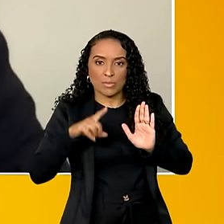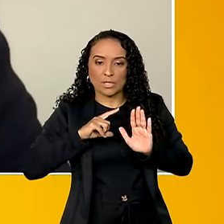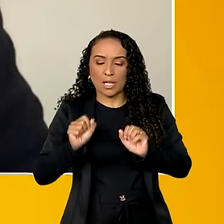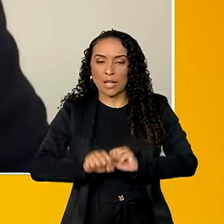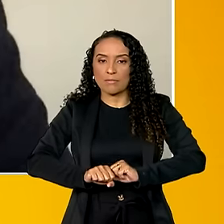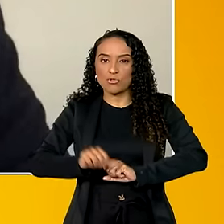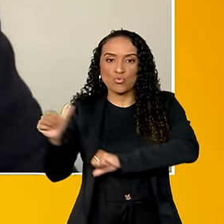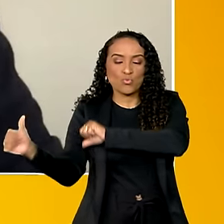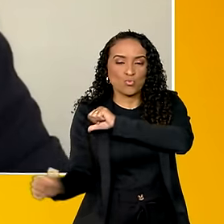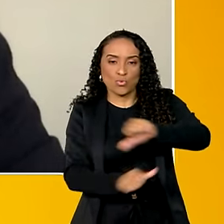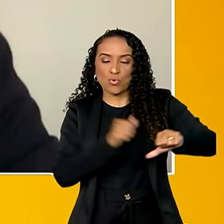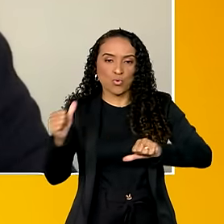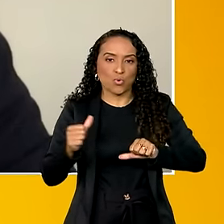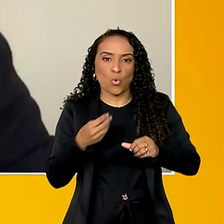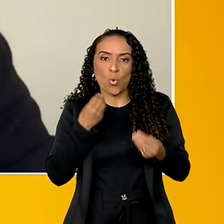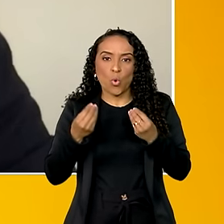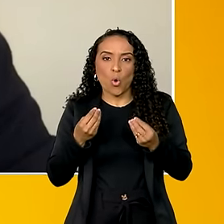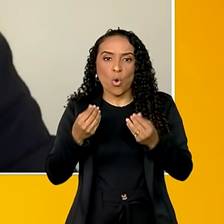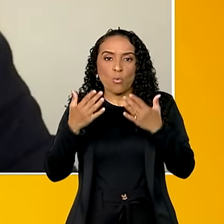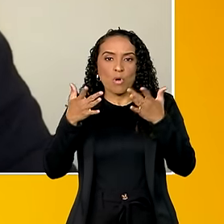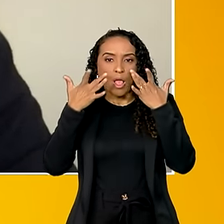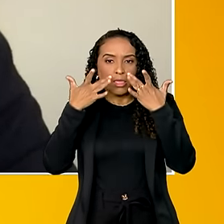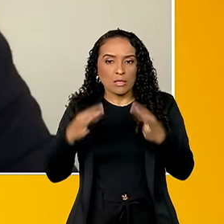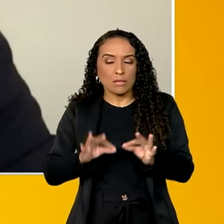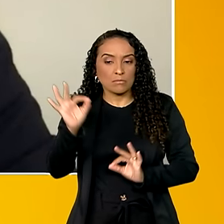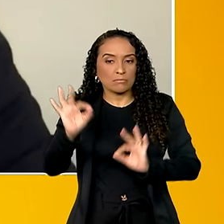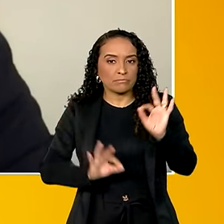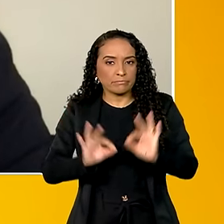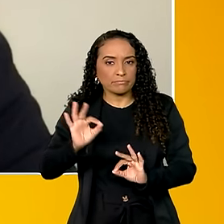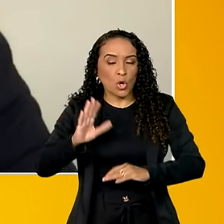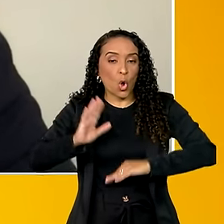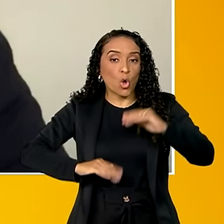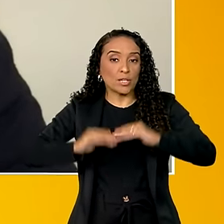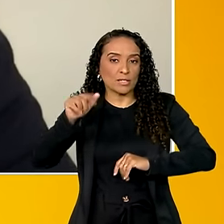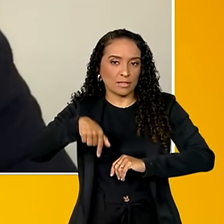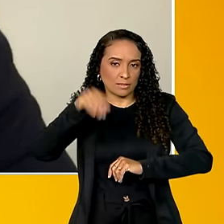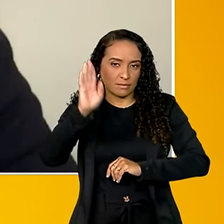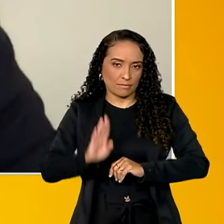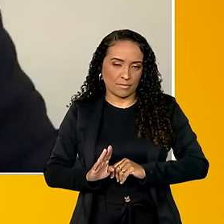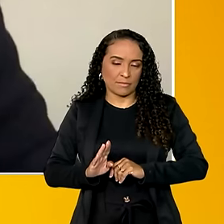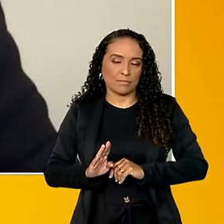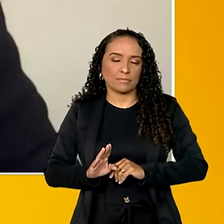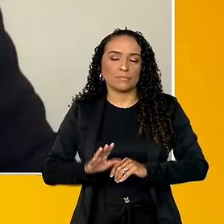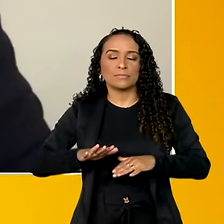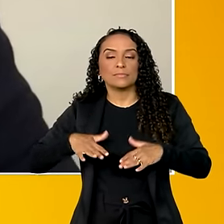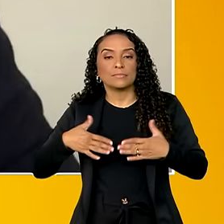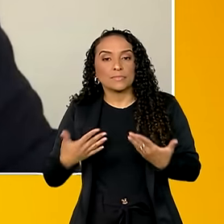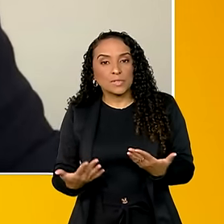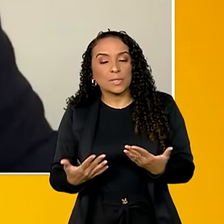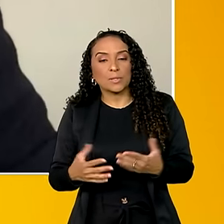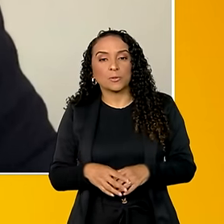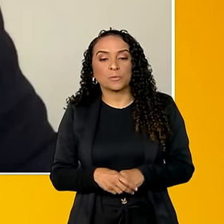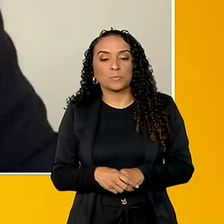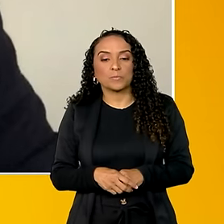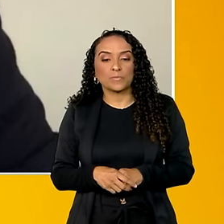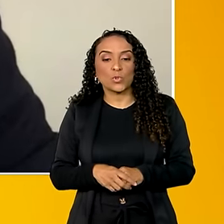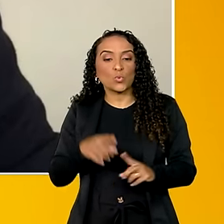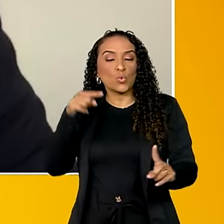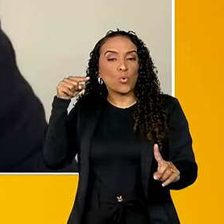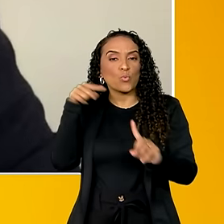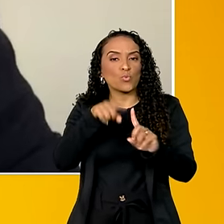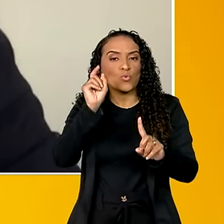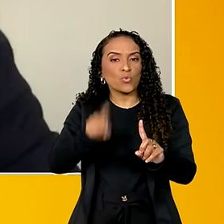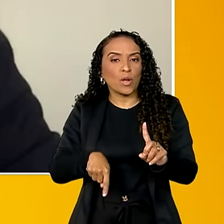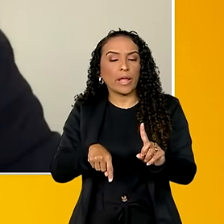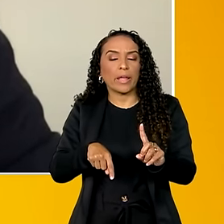transformação na maneira como a atenção especializada é organizada no nosso país. Então, as metas são